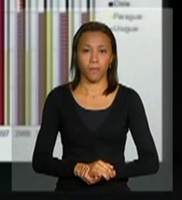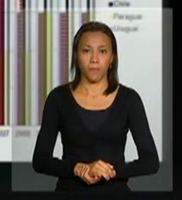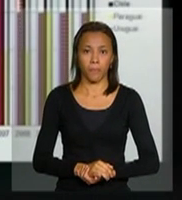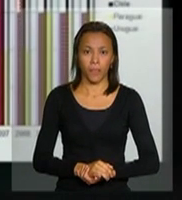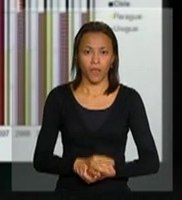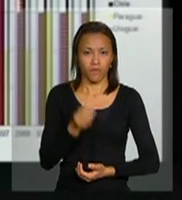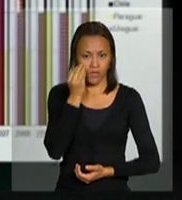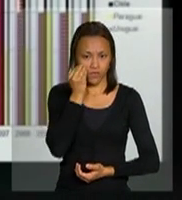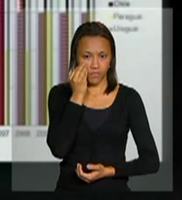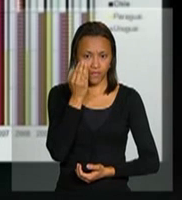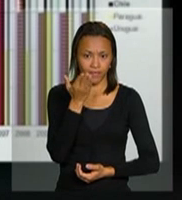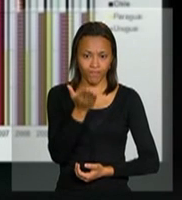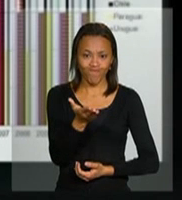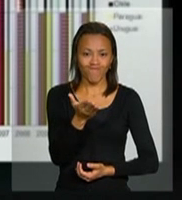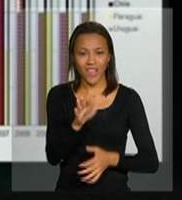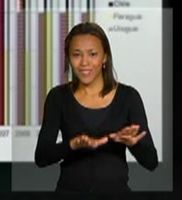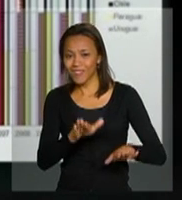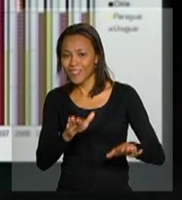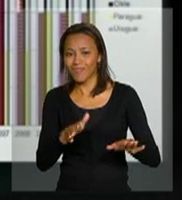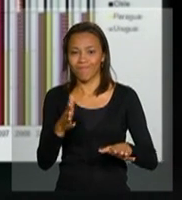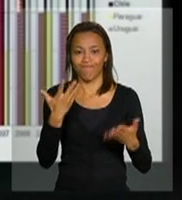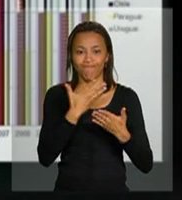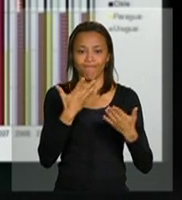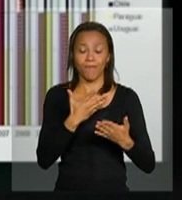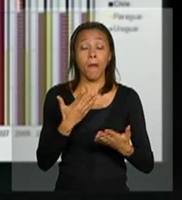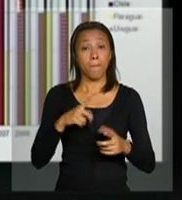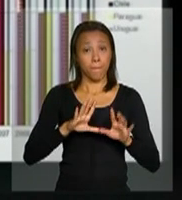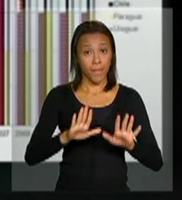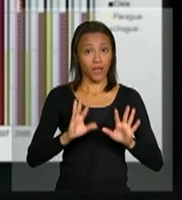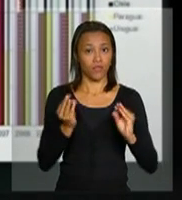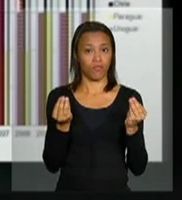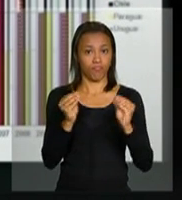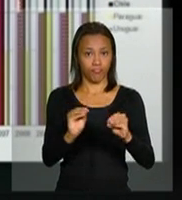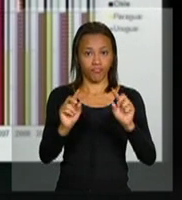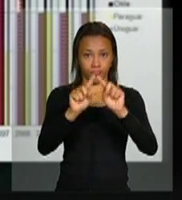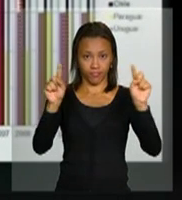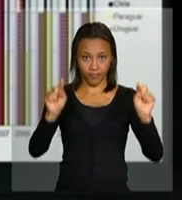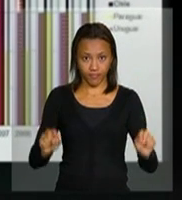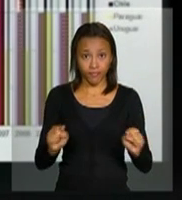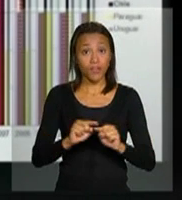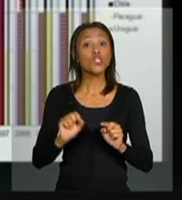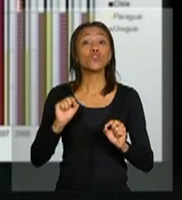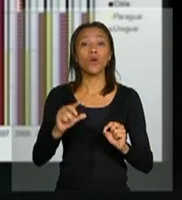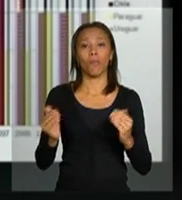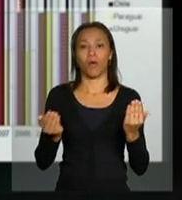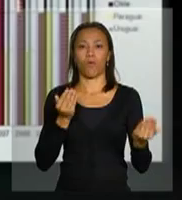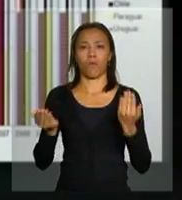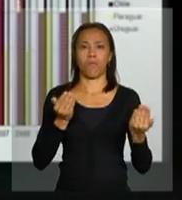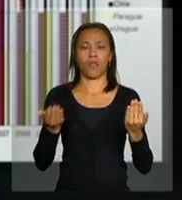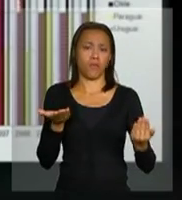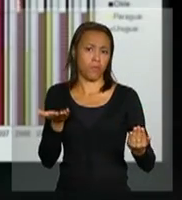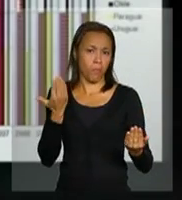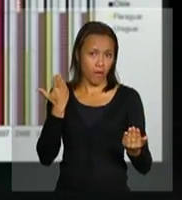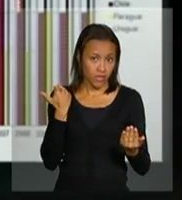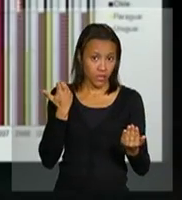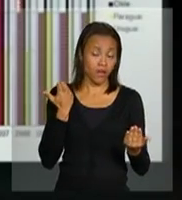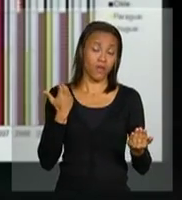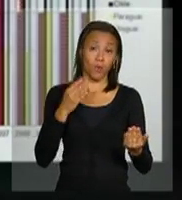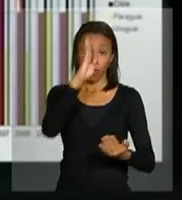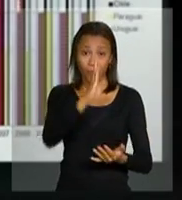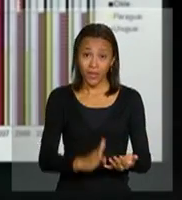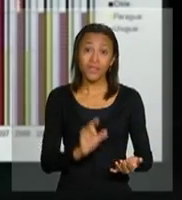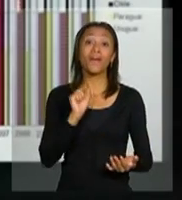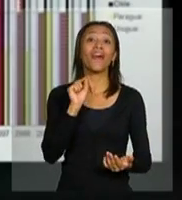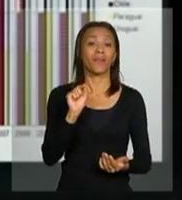Bem, infelizmente as coisas não ajudam, mas eu trouxe esse gráfico para fins de comparação. No passado, o Brasil era